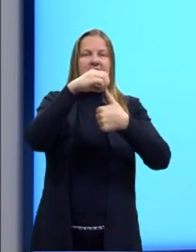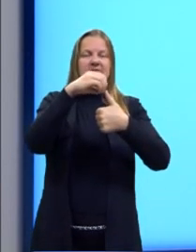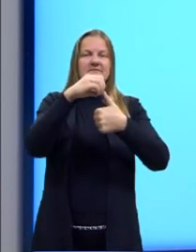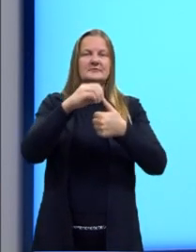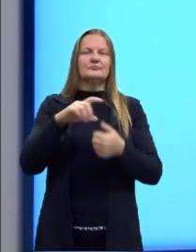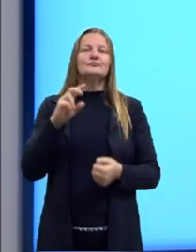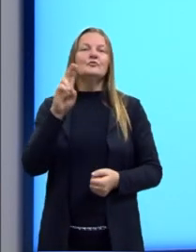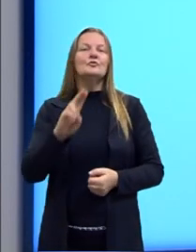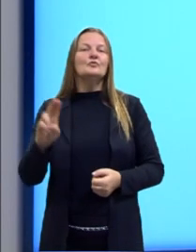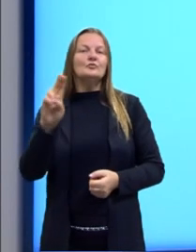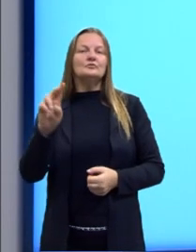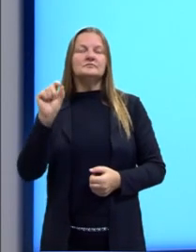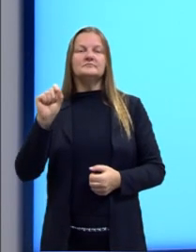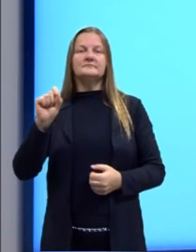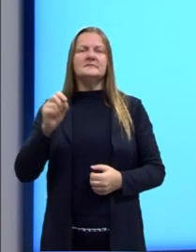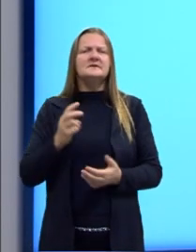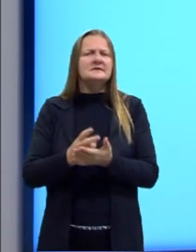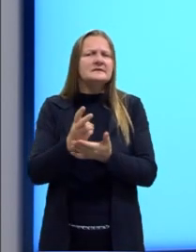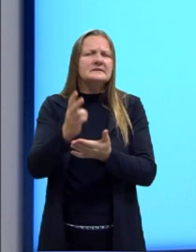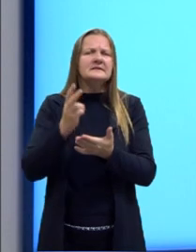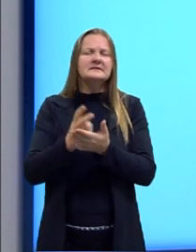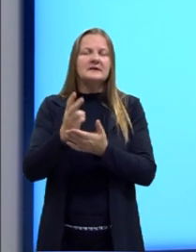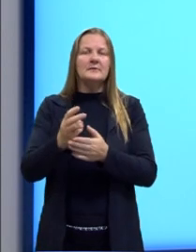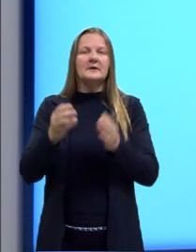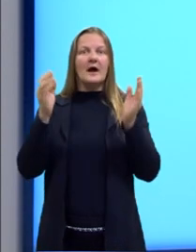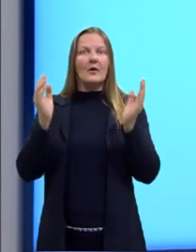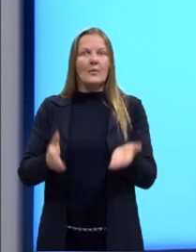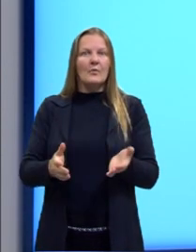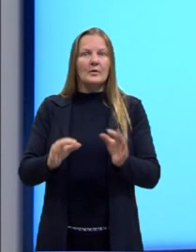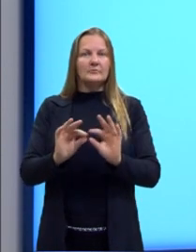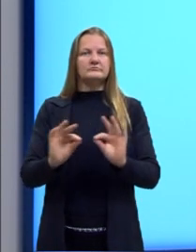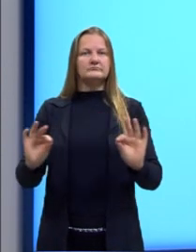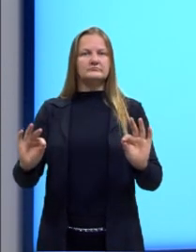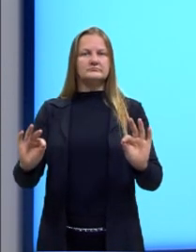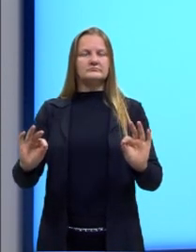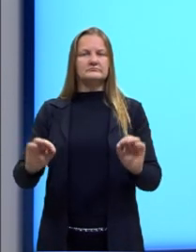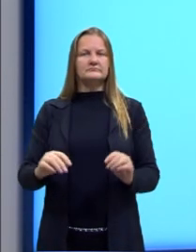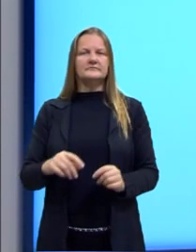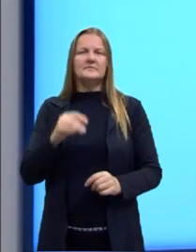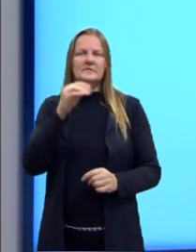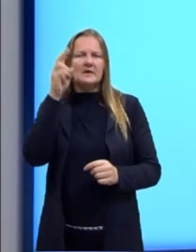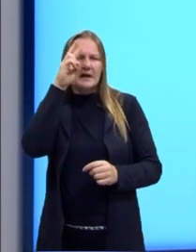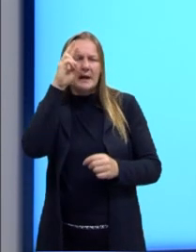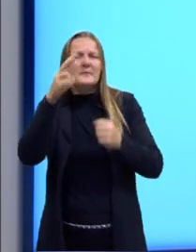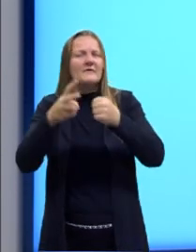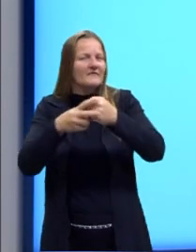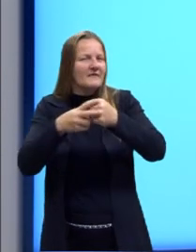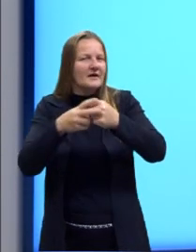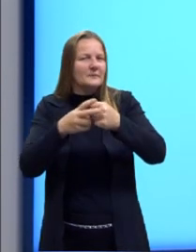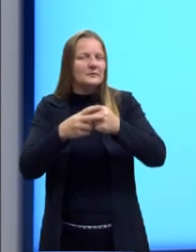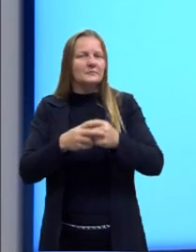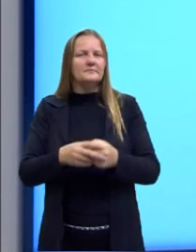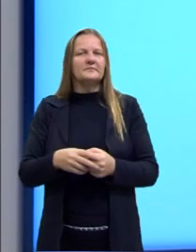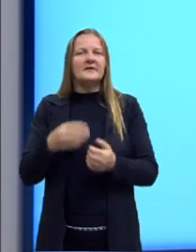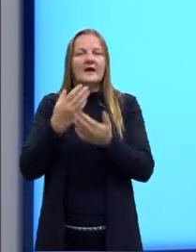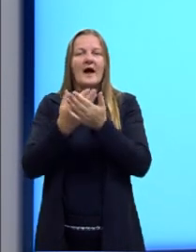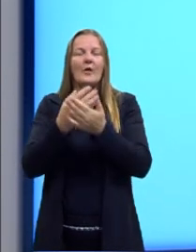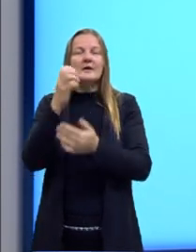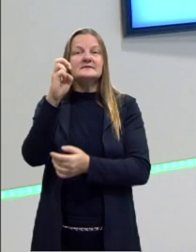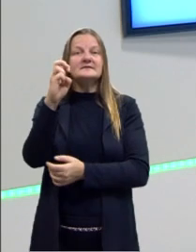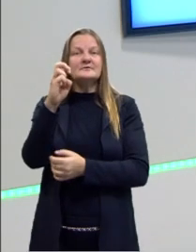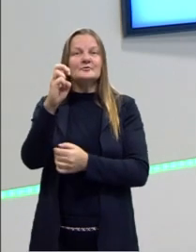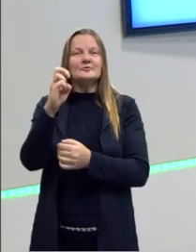eu uso sempre o presente simples. Vamos lembrar os verbos? Aula 5, lembram?